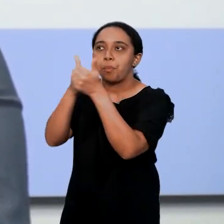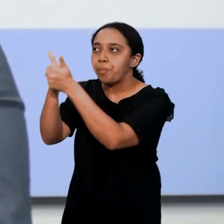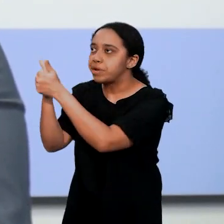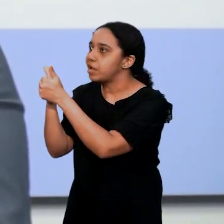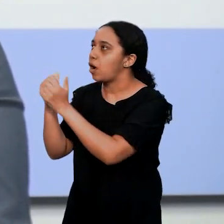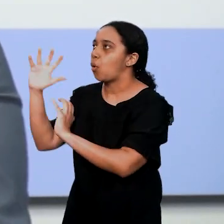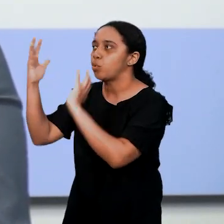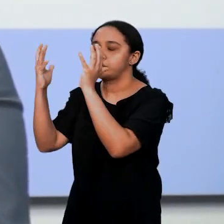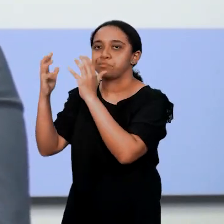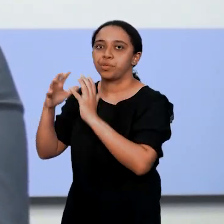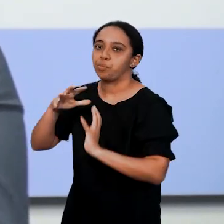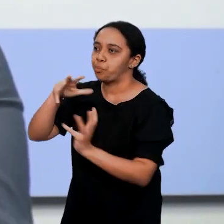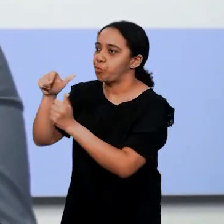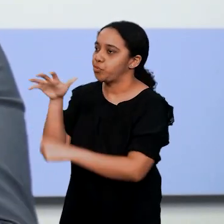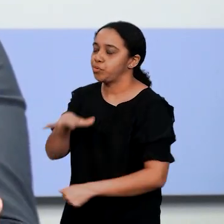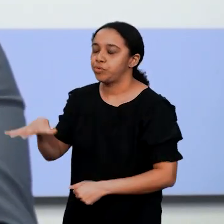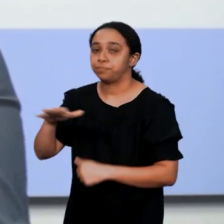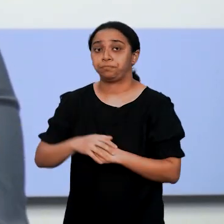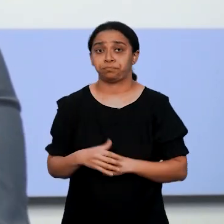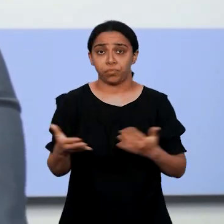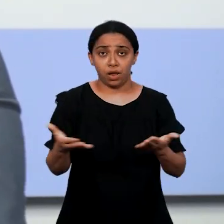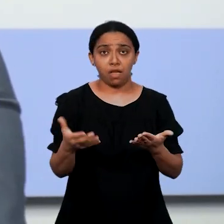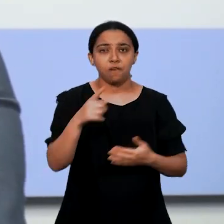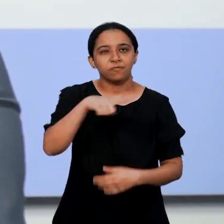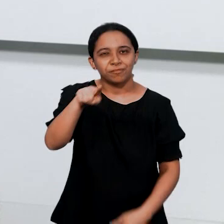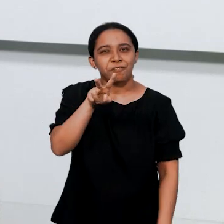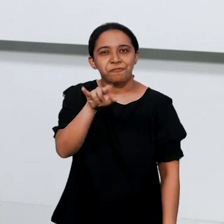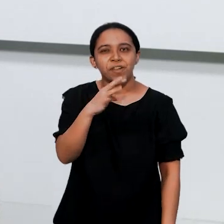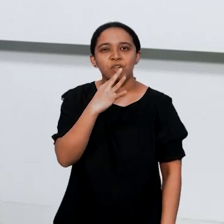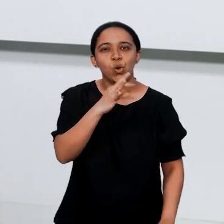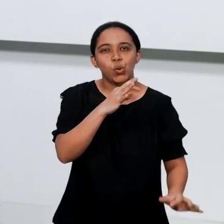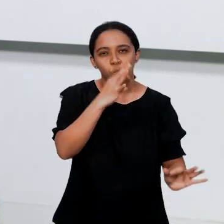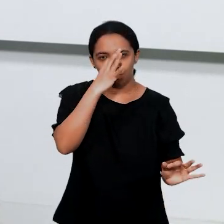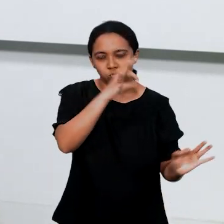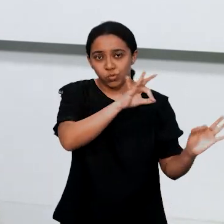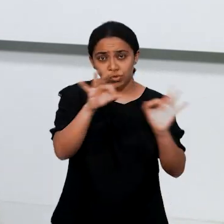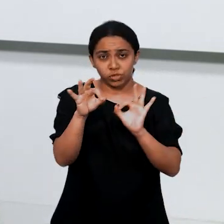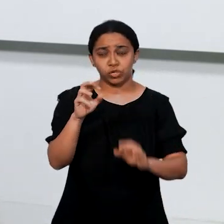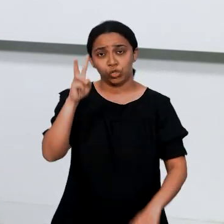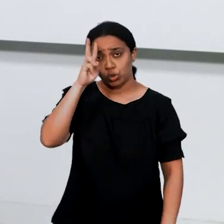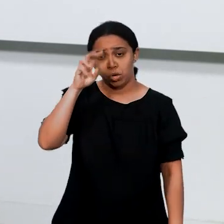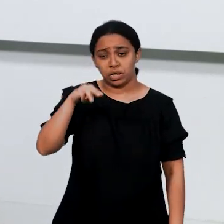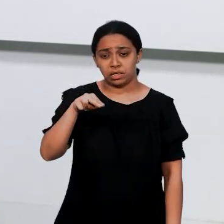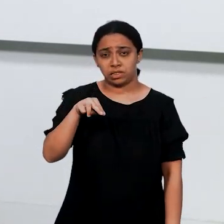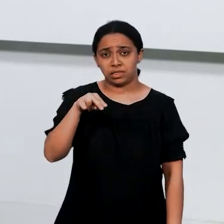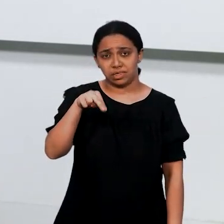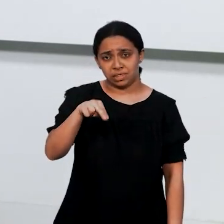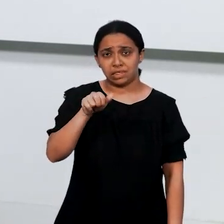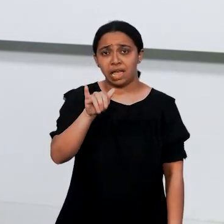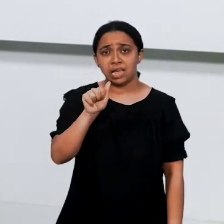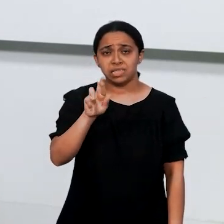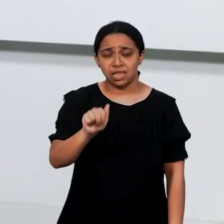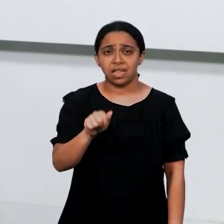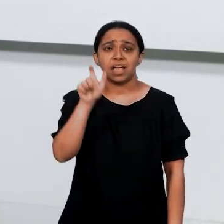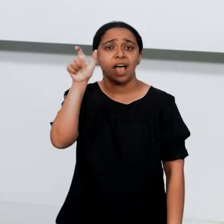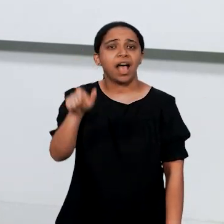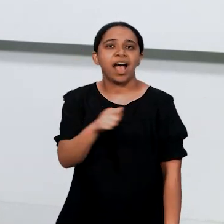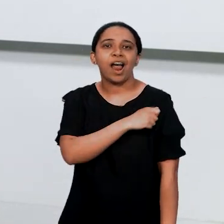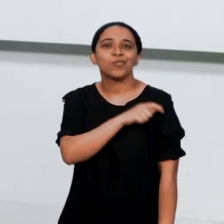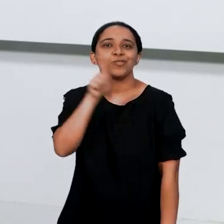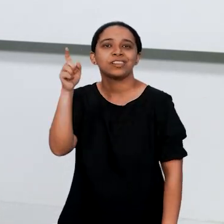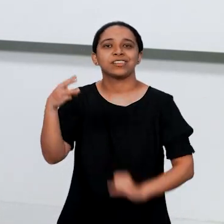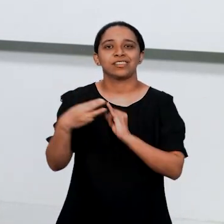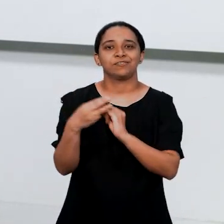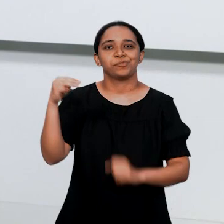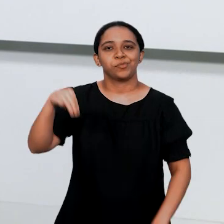antenado com tudo que está acontecendo e se passando no mundo inteiro. E agora, nós vamos conhecer a história de Nayara Ribeiro.